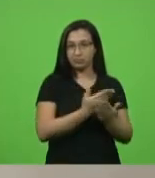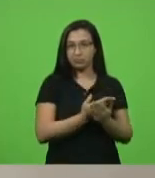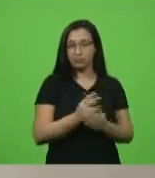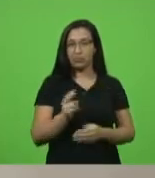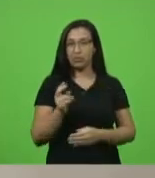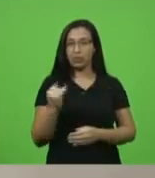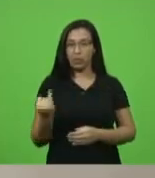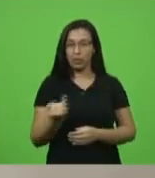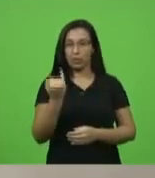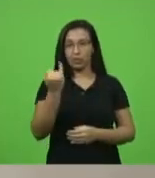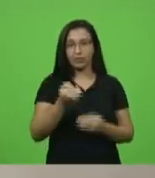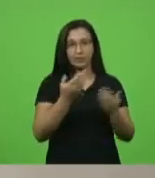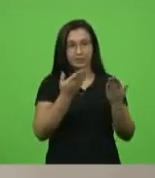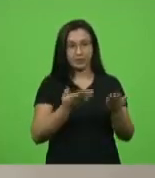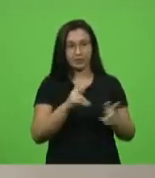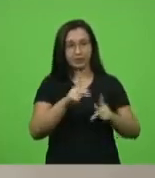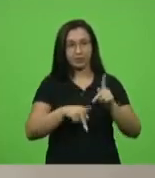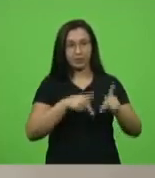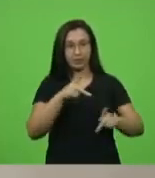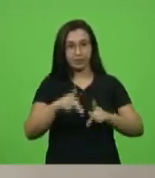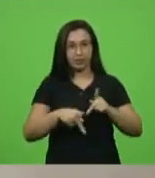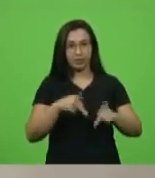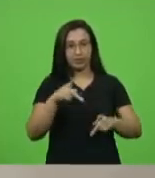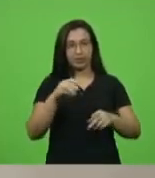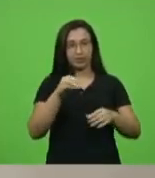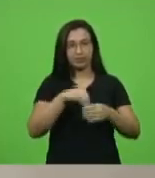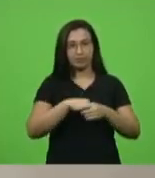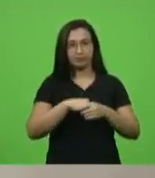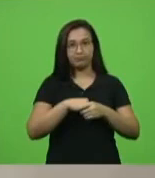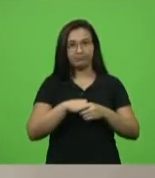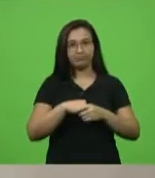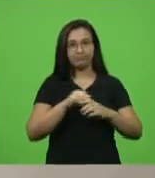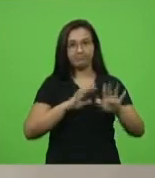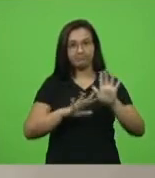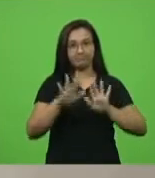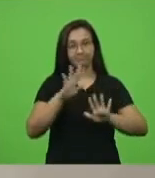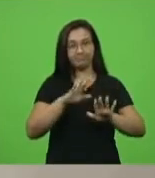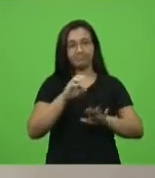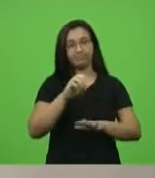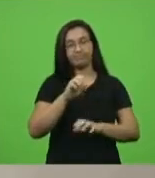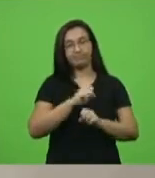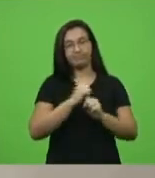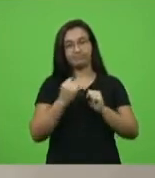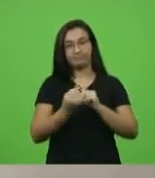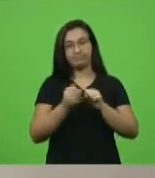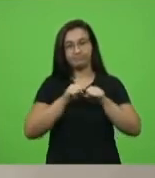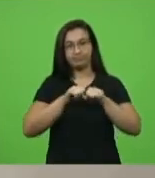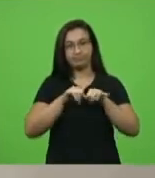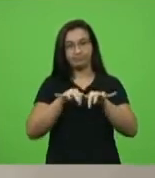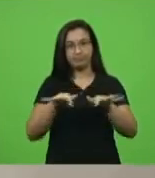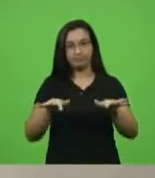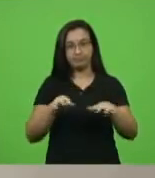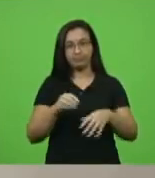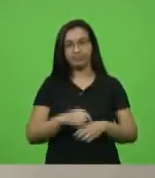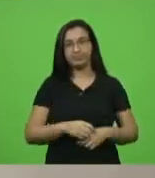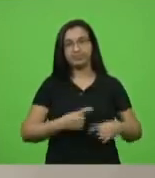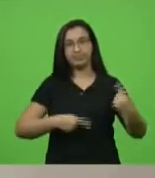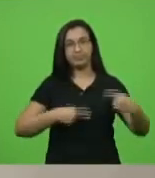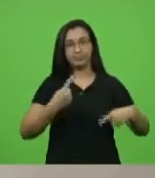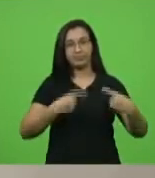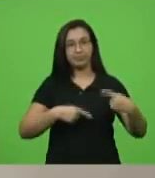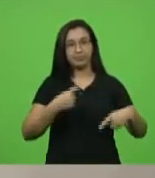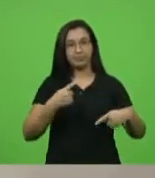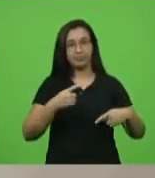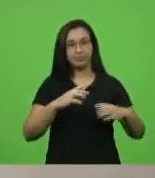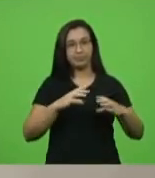a população, ainda que em estado de calamidade, emergência, epidemia ou pandemia. Votação, discussão e votação em turno único